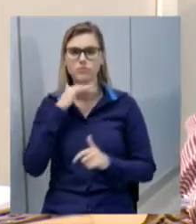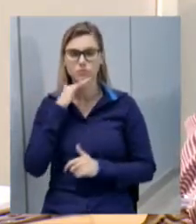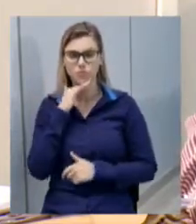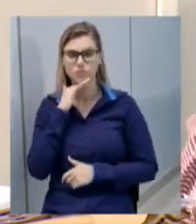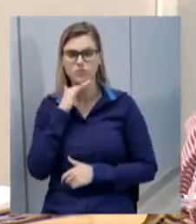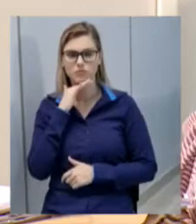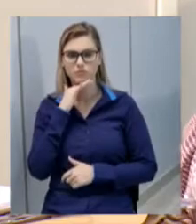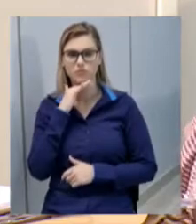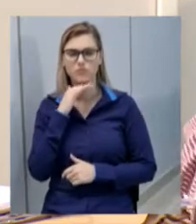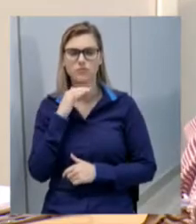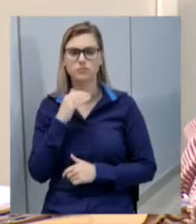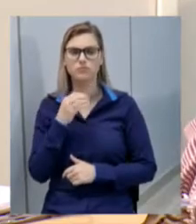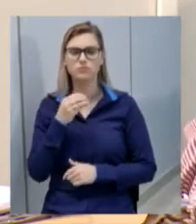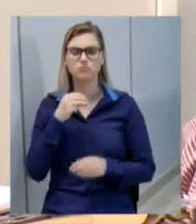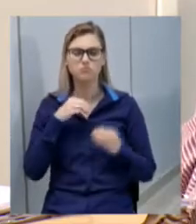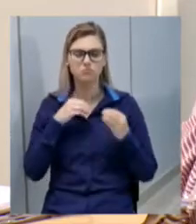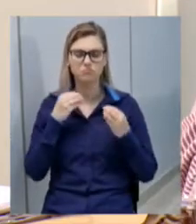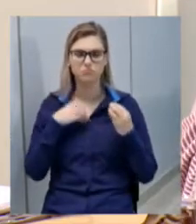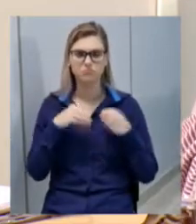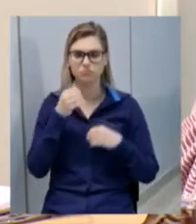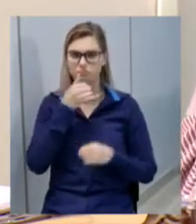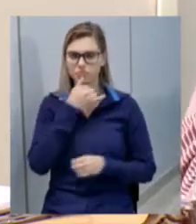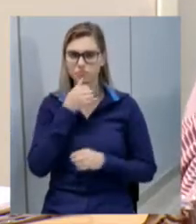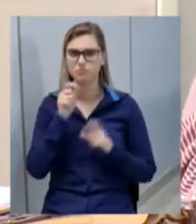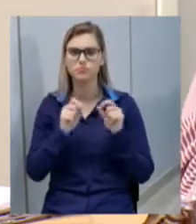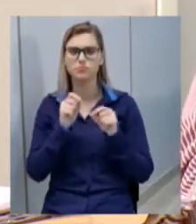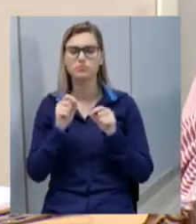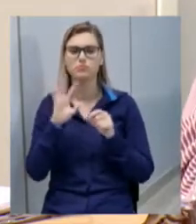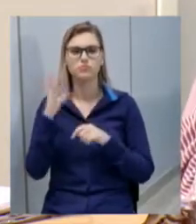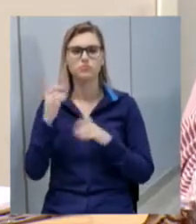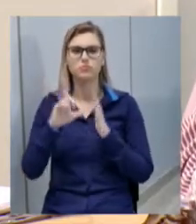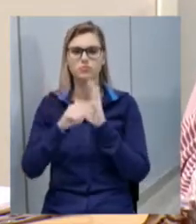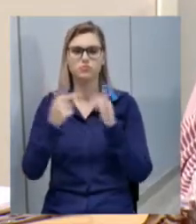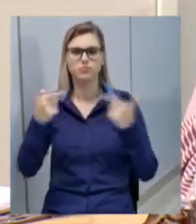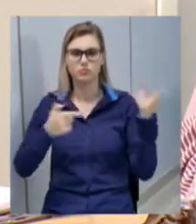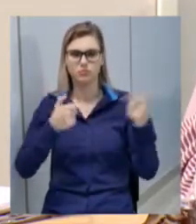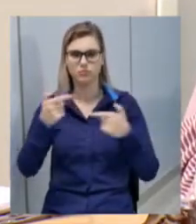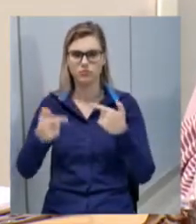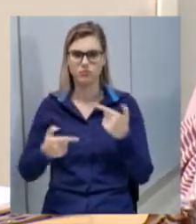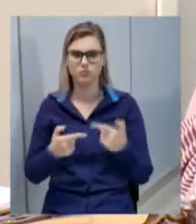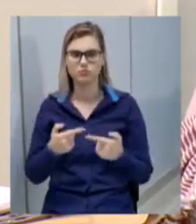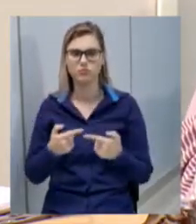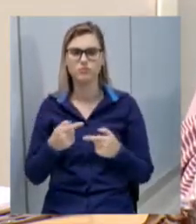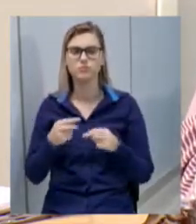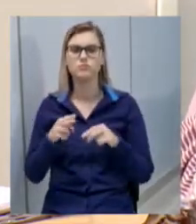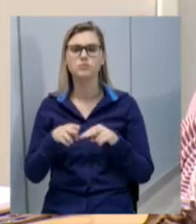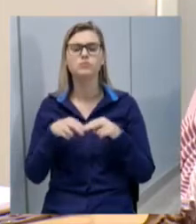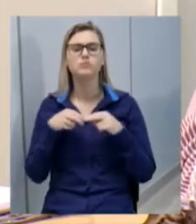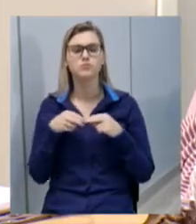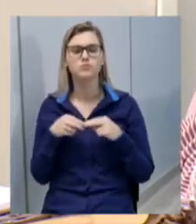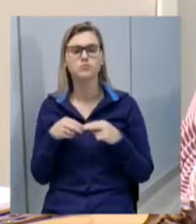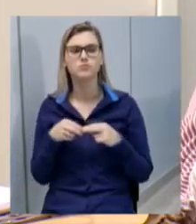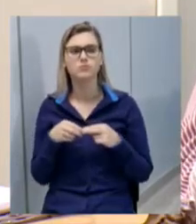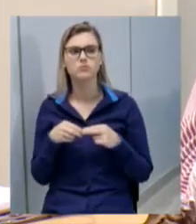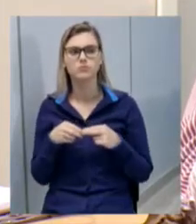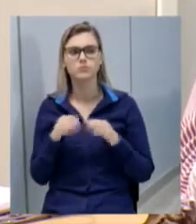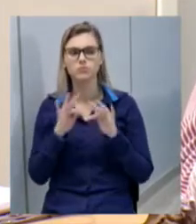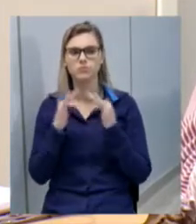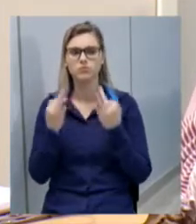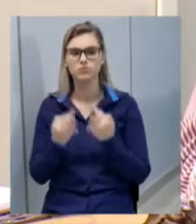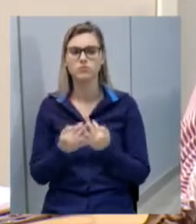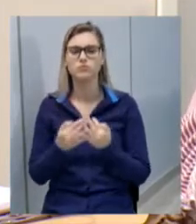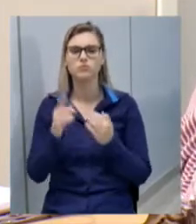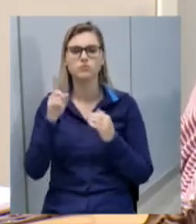deprimente que vem aí no período pós-guerra e por conta da família